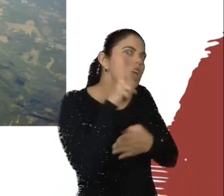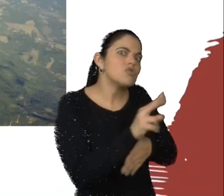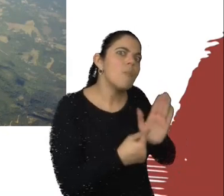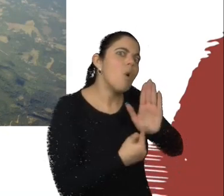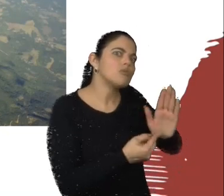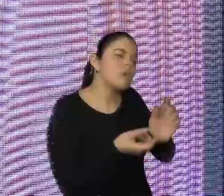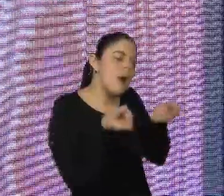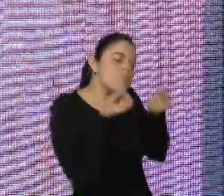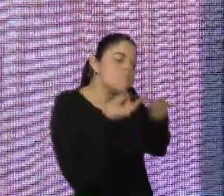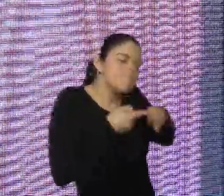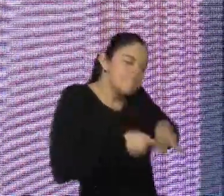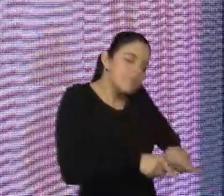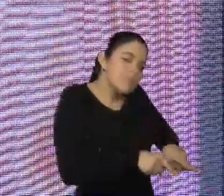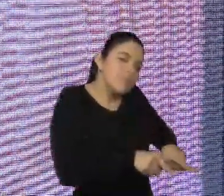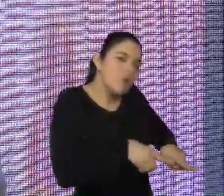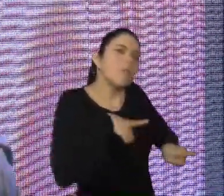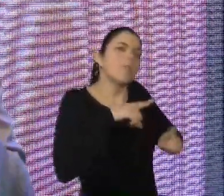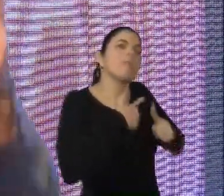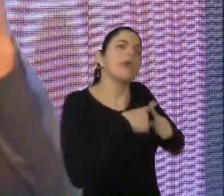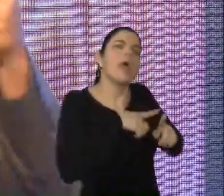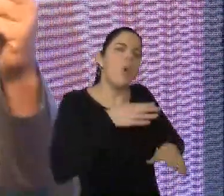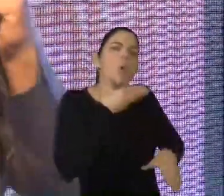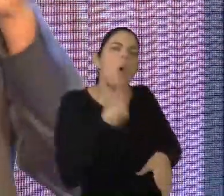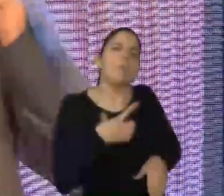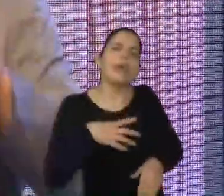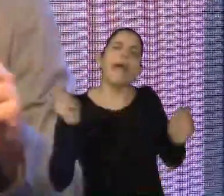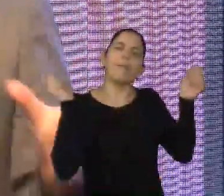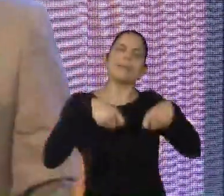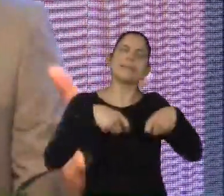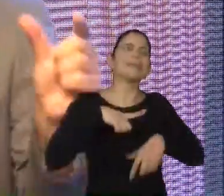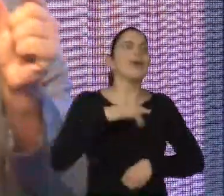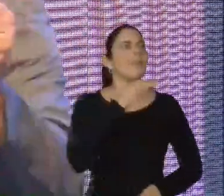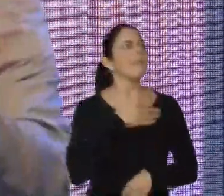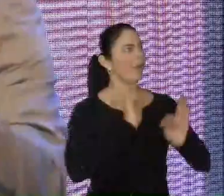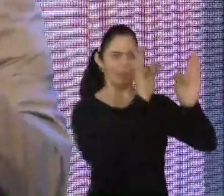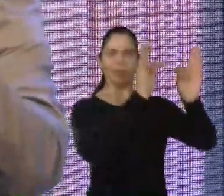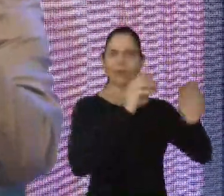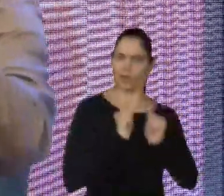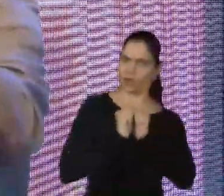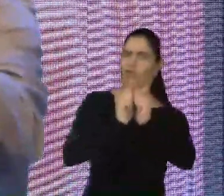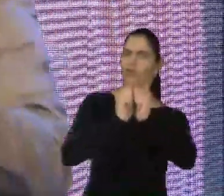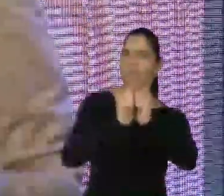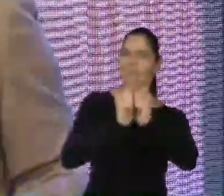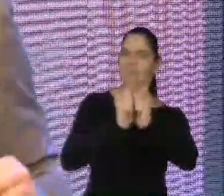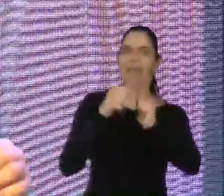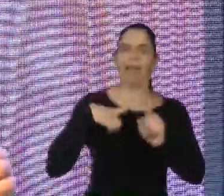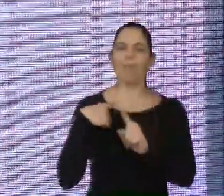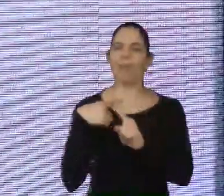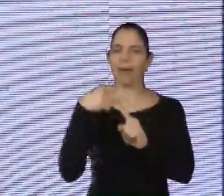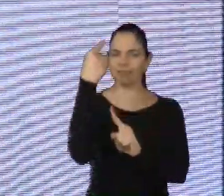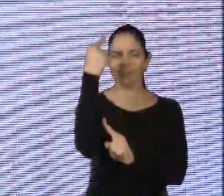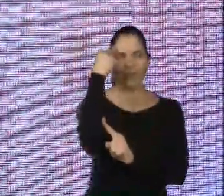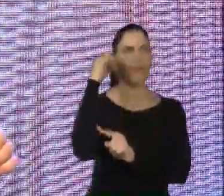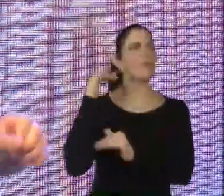para provar para vocês que o ser humano é capaz de fazer coisas incríveis e que a tecnologia anda junto conosco, oferecendo uma possibilidade de